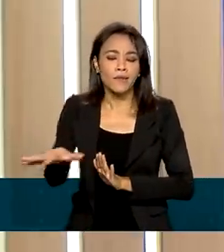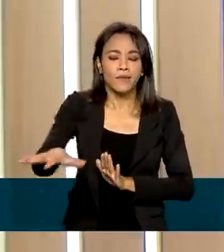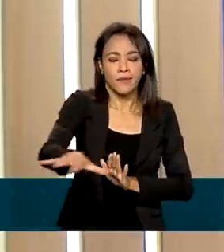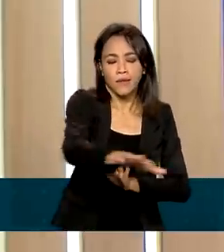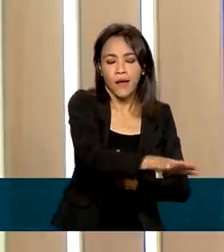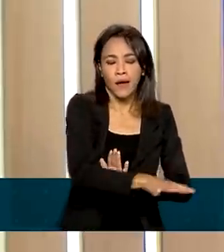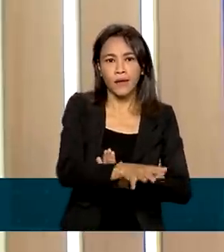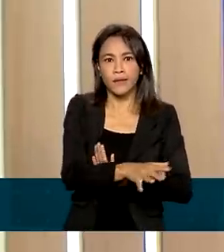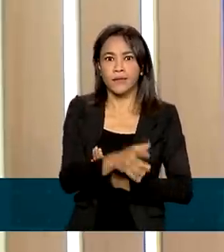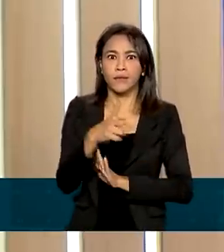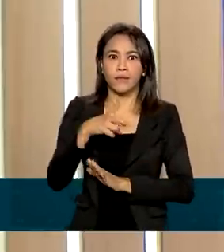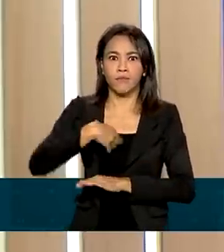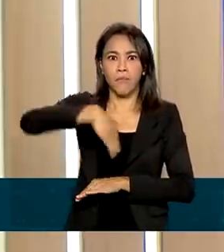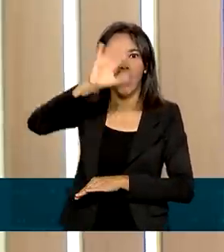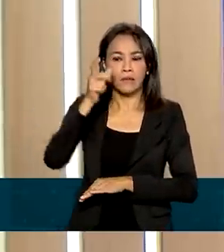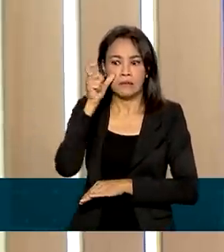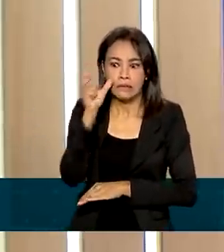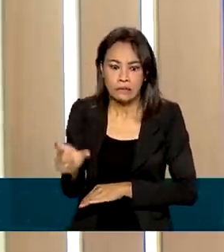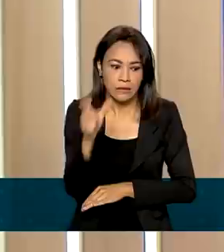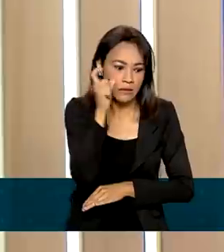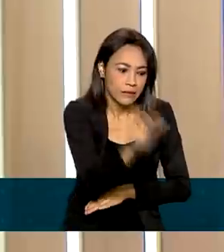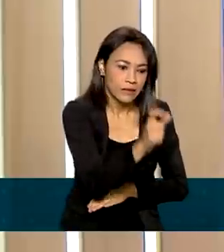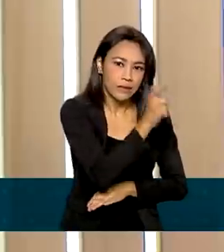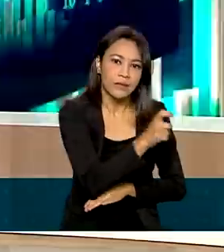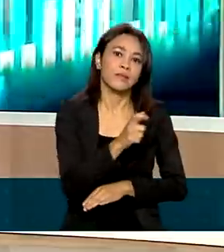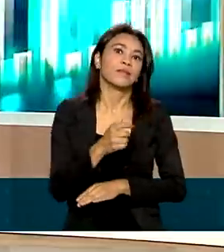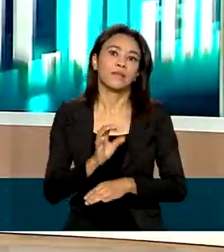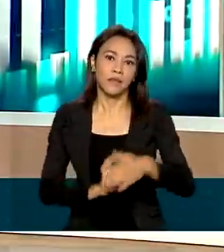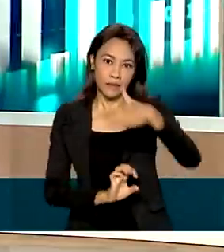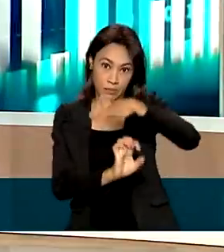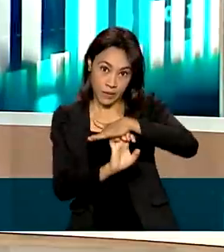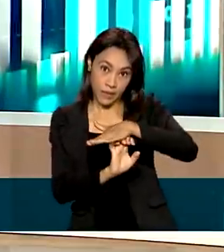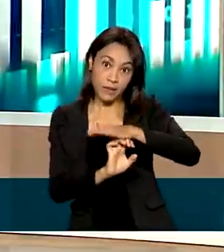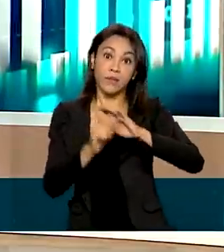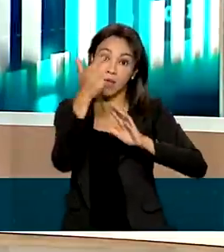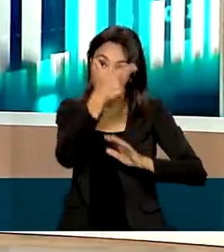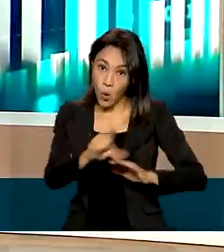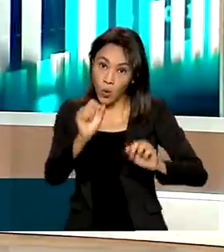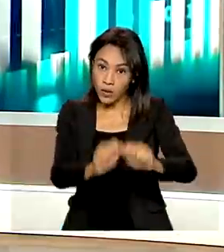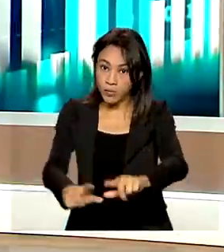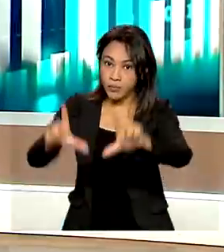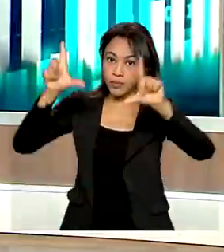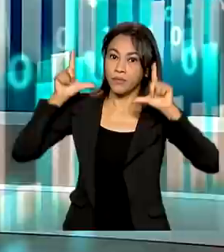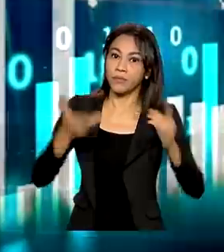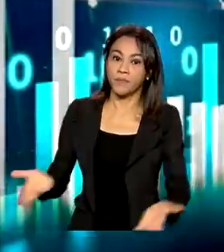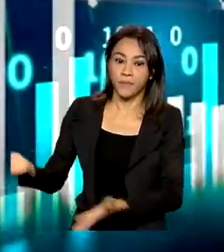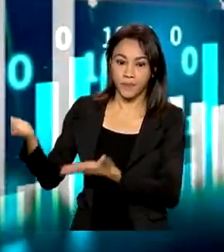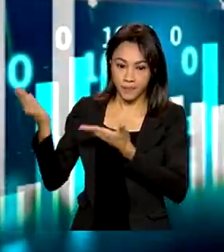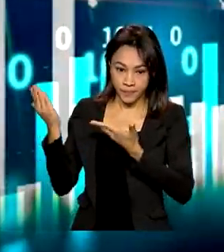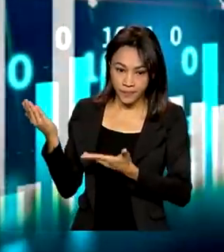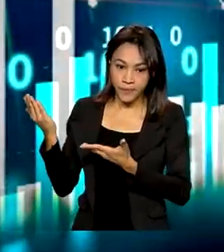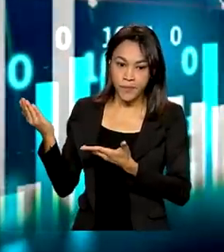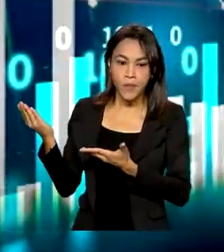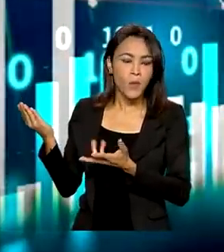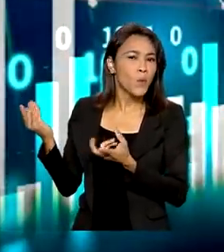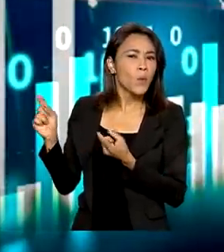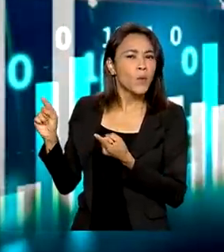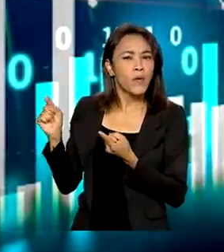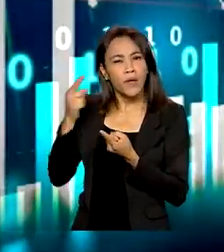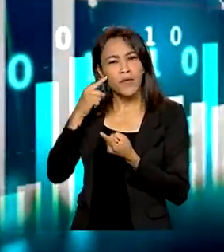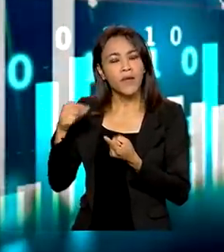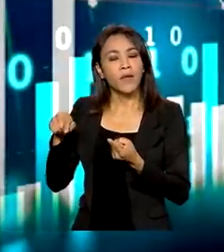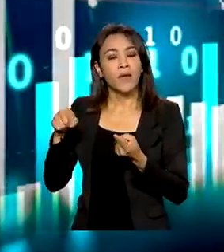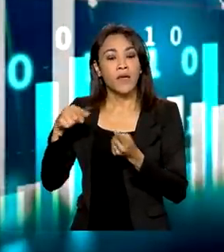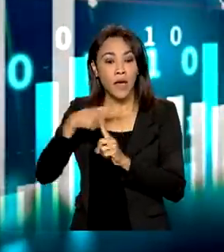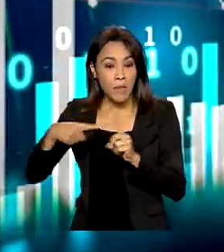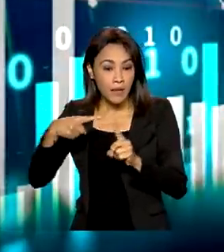pelas empresas privadas que fizeram essas parcerias, nós temos, então, uma outra tabela para compartilhar. Então, o a gente observa é que a metade